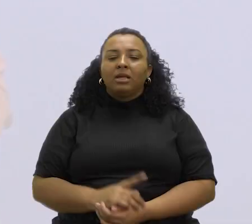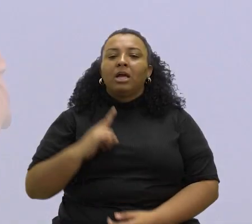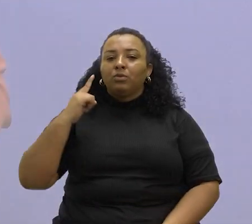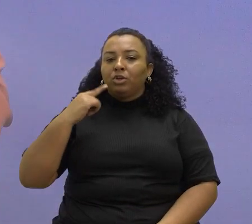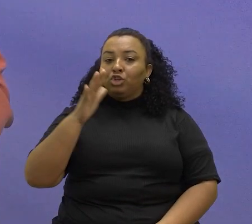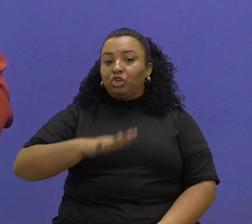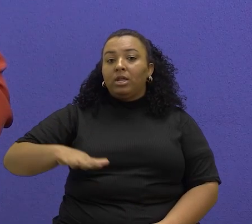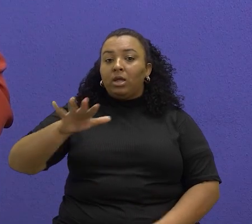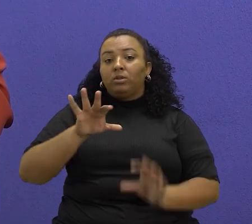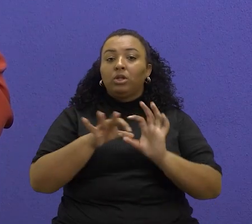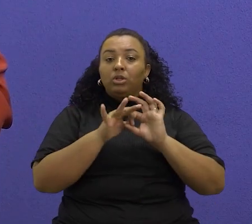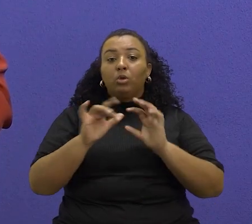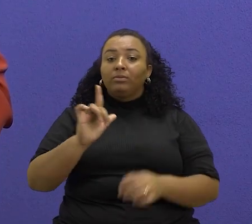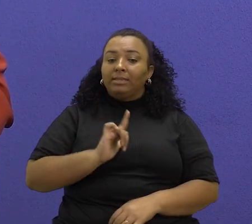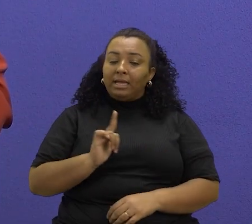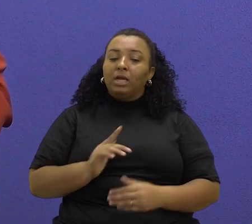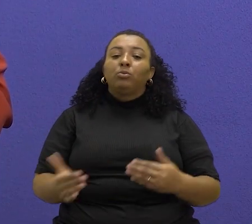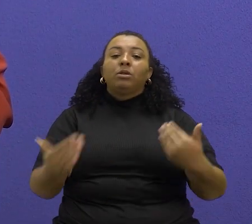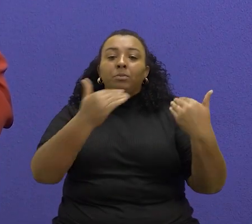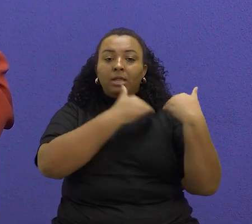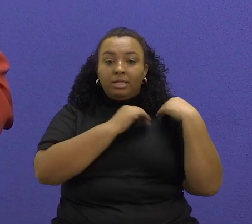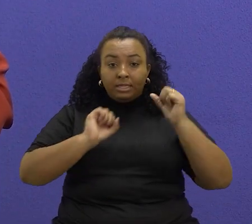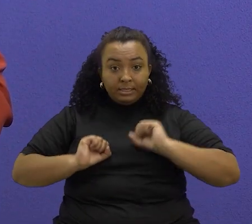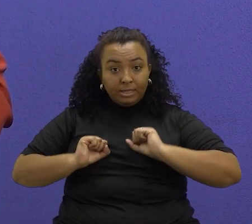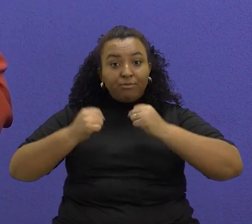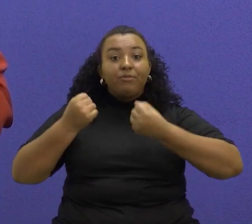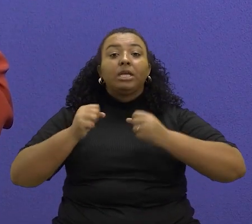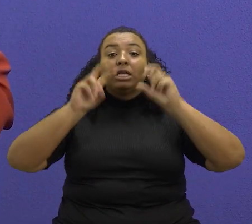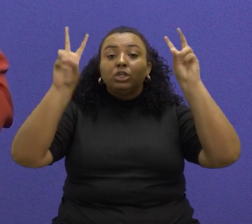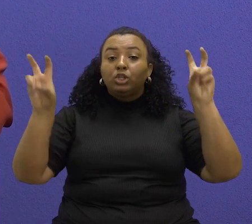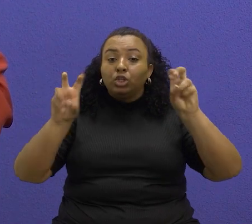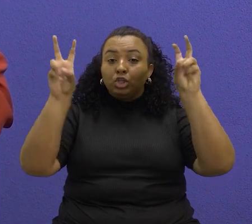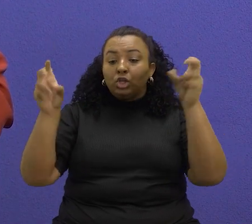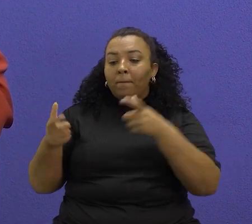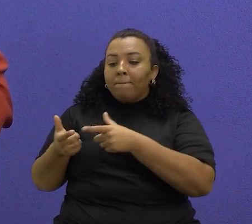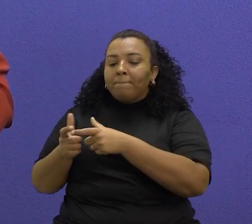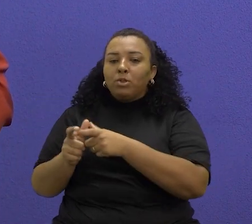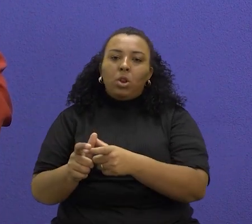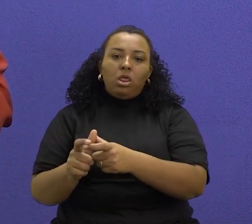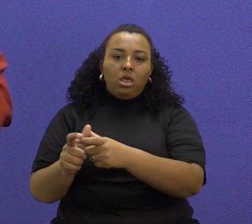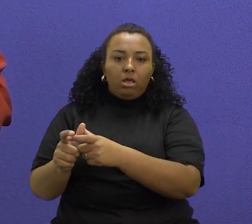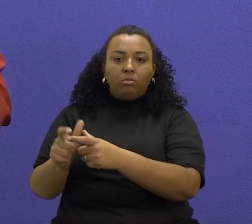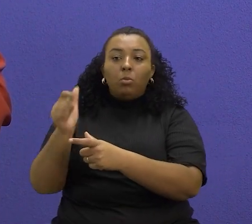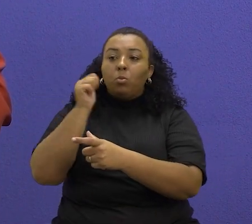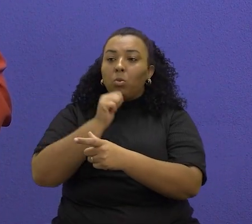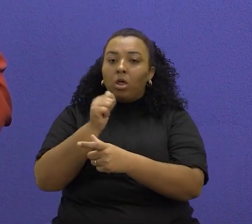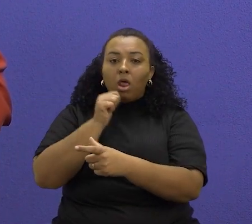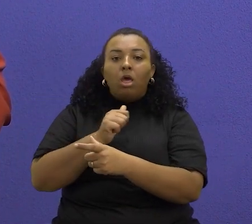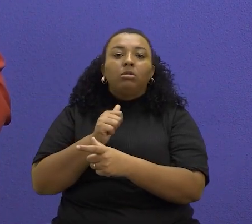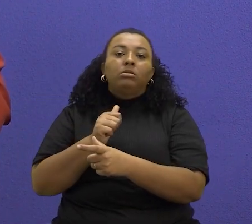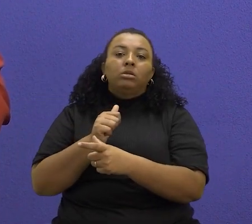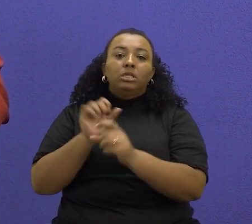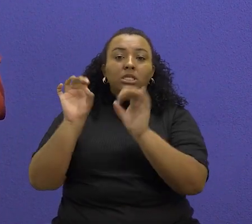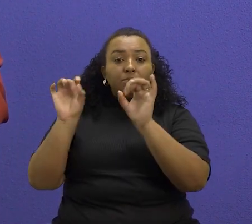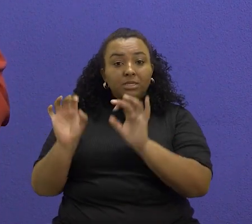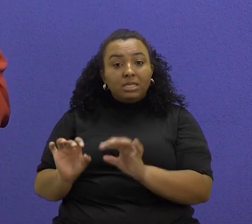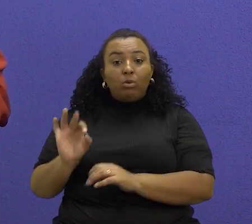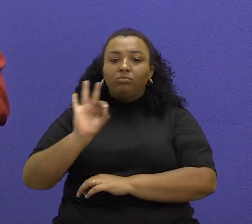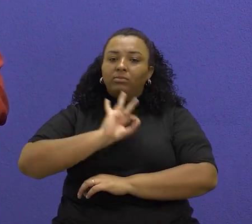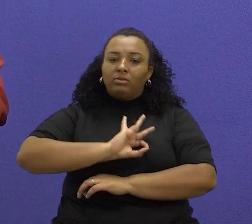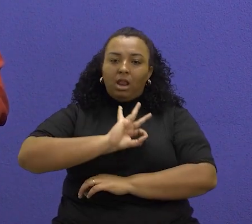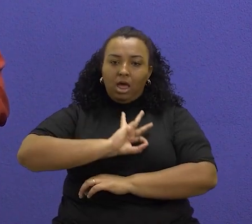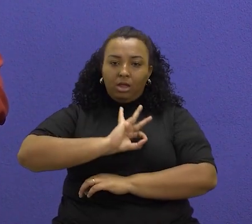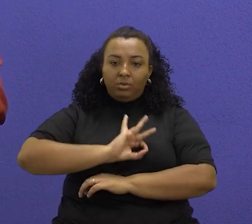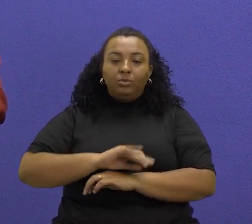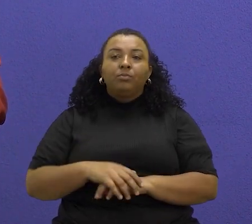A Advocacia Geral da União tem um firme compromisso na defesa das pautas de melhoria das condições das mulheres, em especial